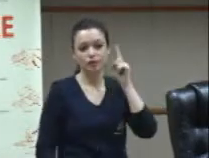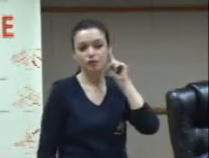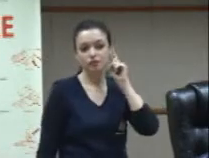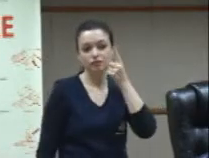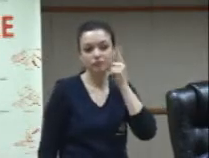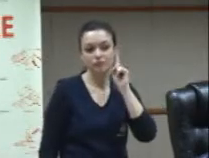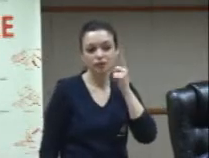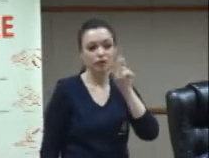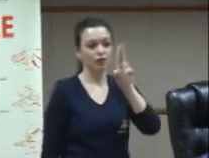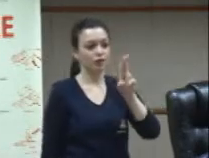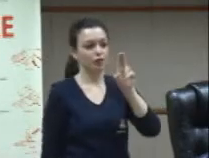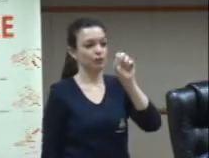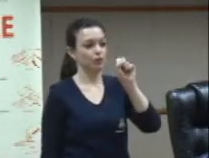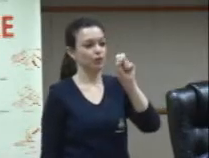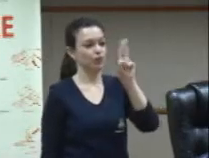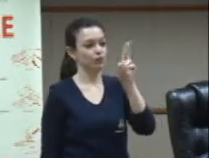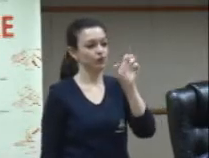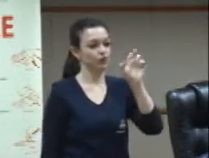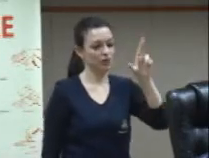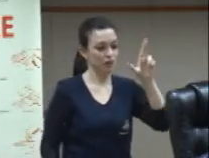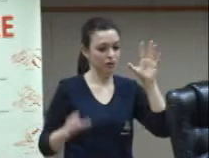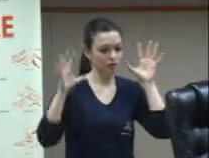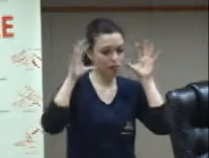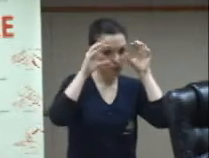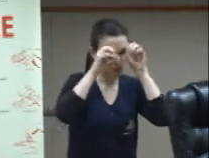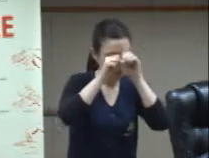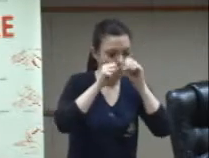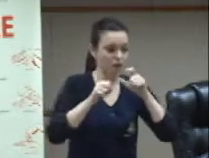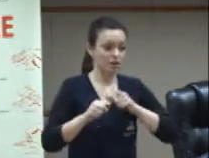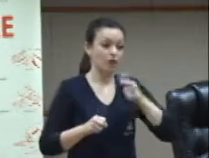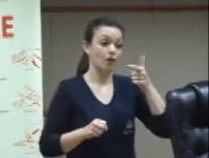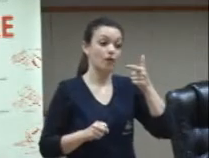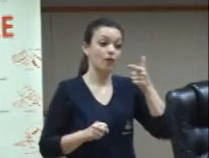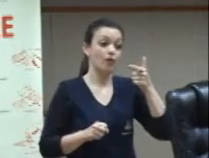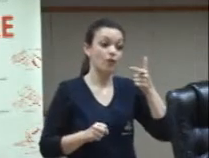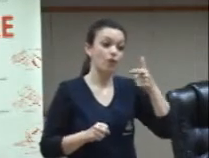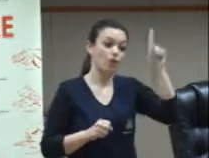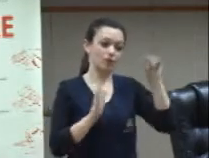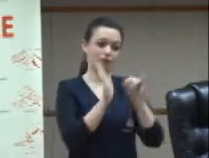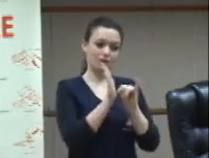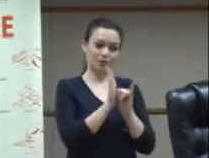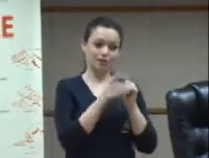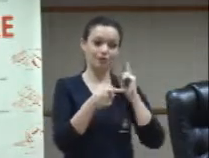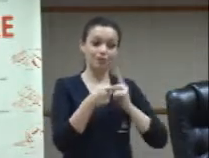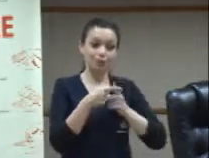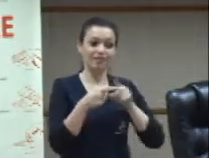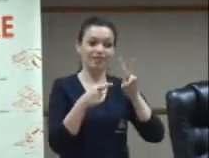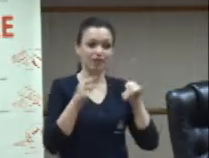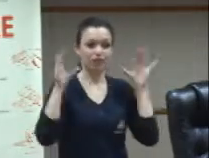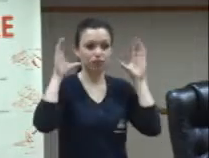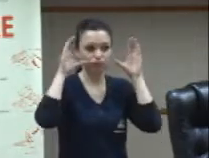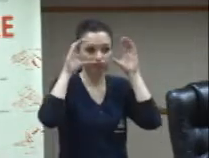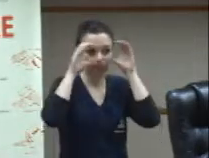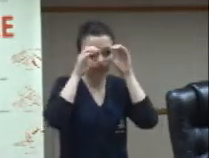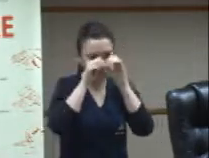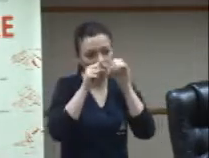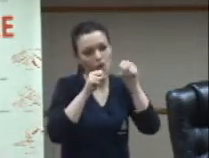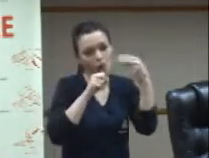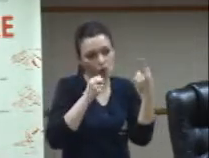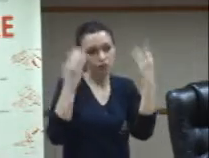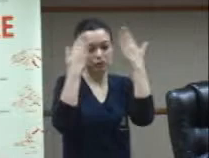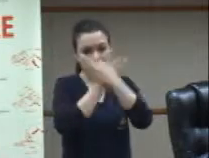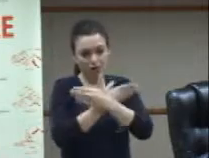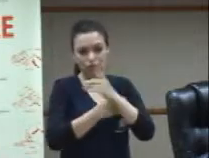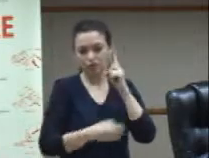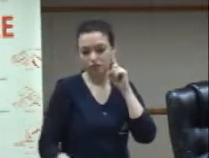uma outra marca identitária porque são surdos que estão ficando cegos então eles tem um outro moverse